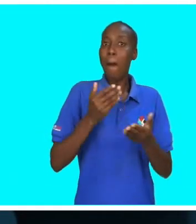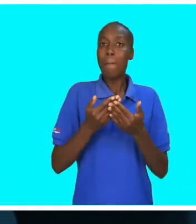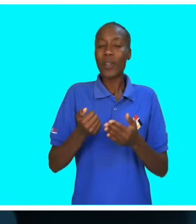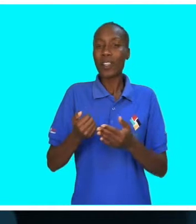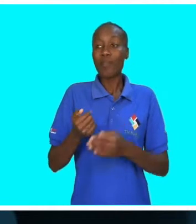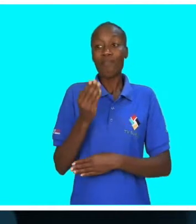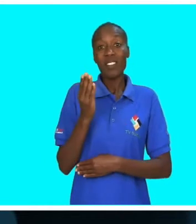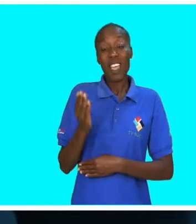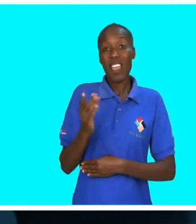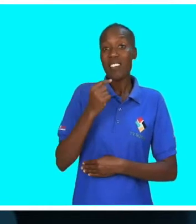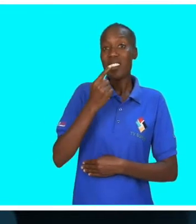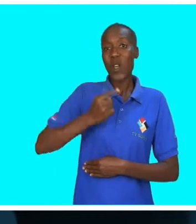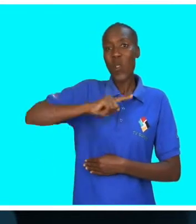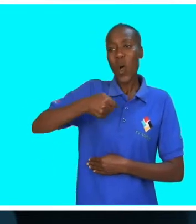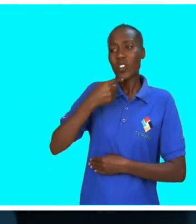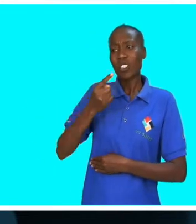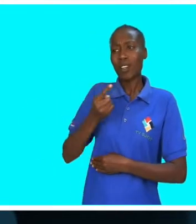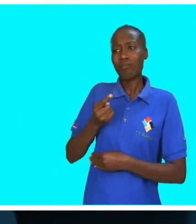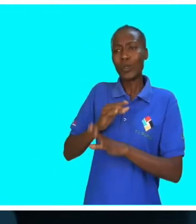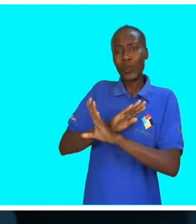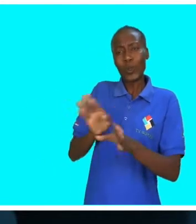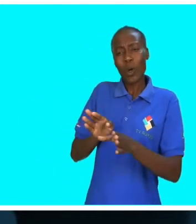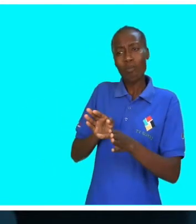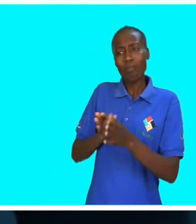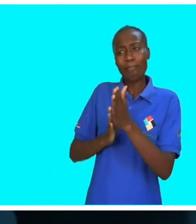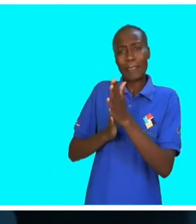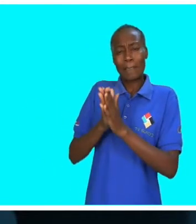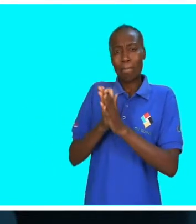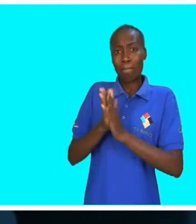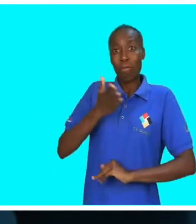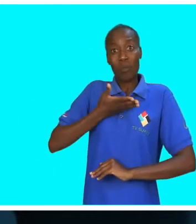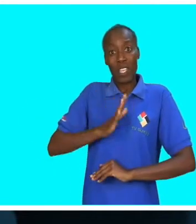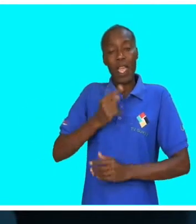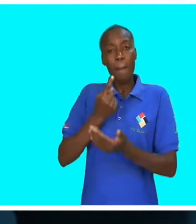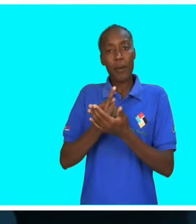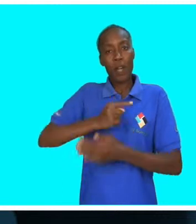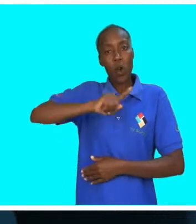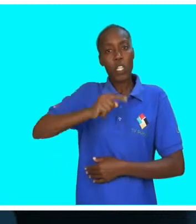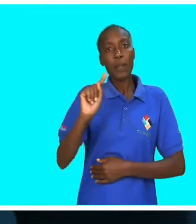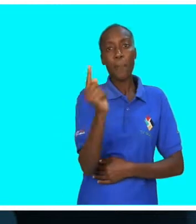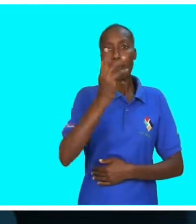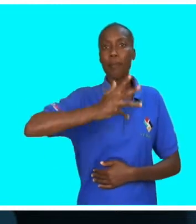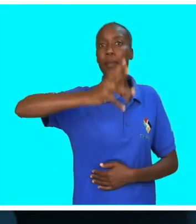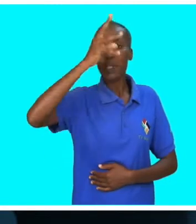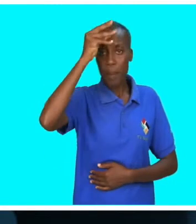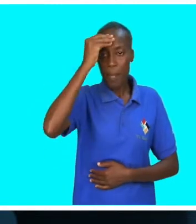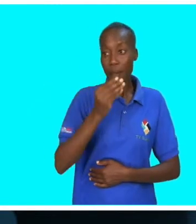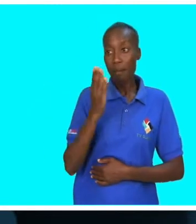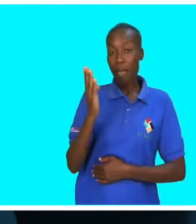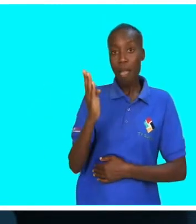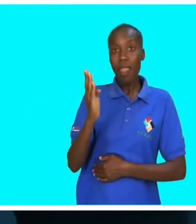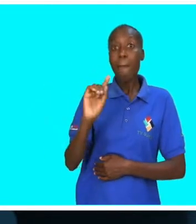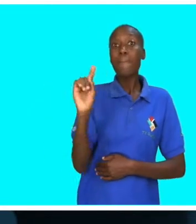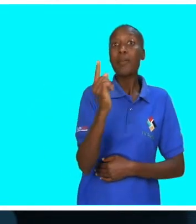não basta nós só desejarmos. É preciso nós percebermos realmente qual é a nossa dimensão e